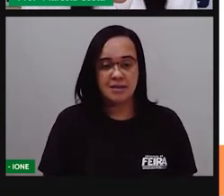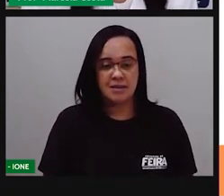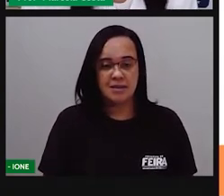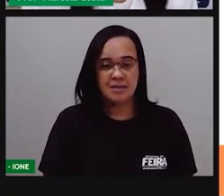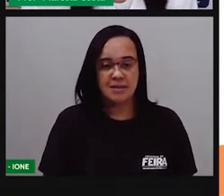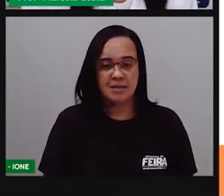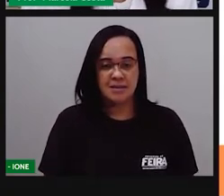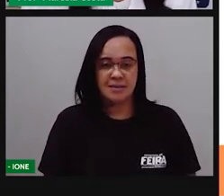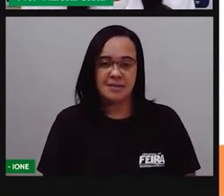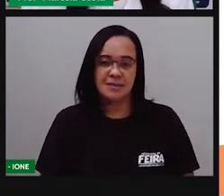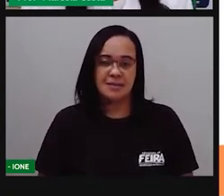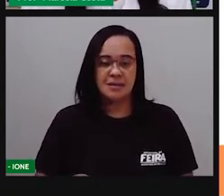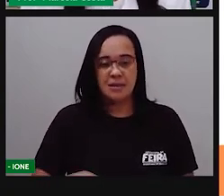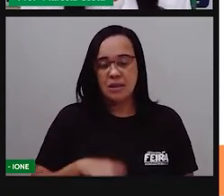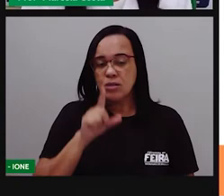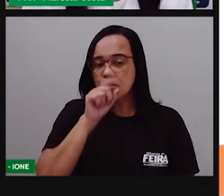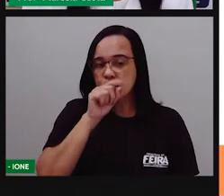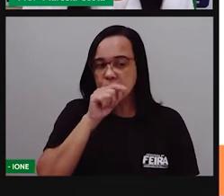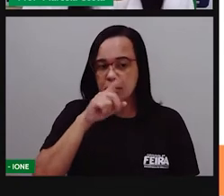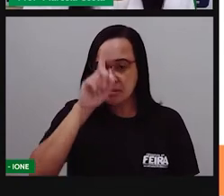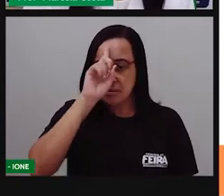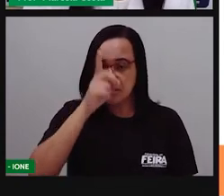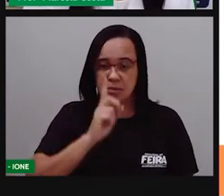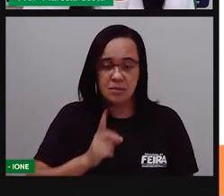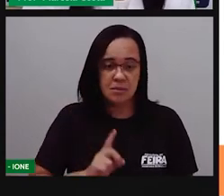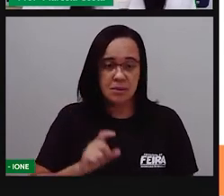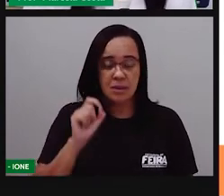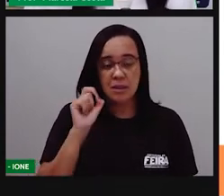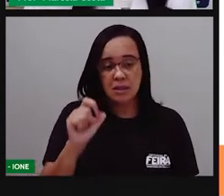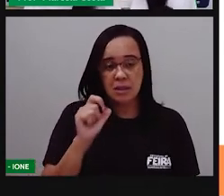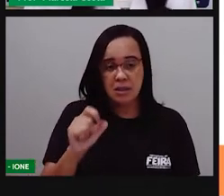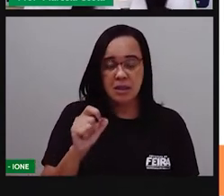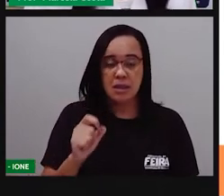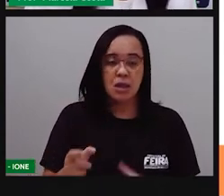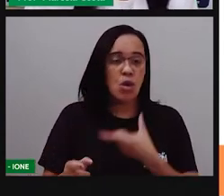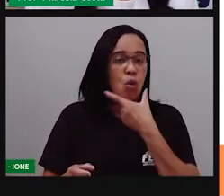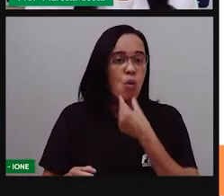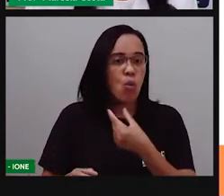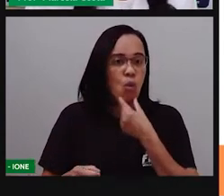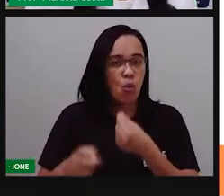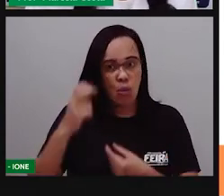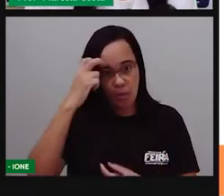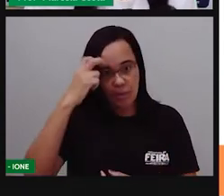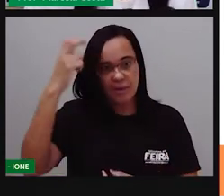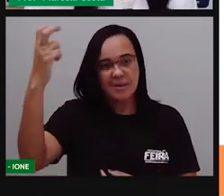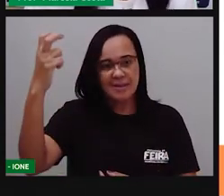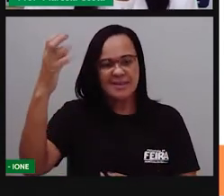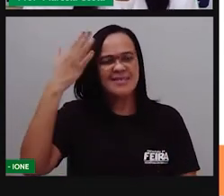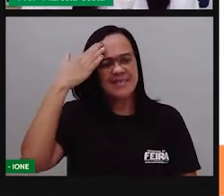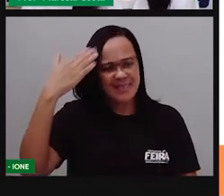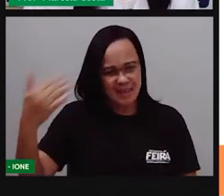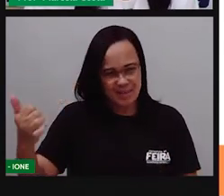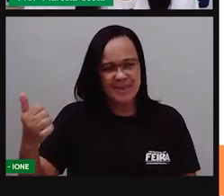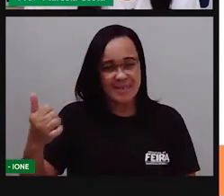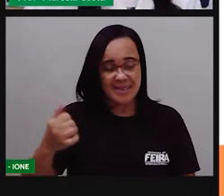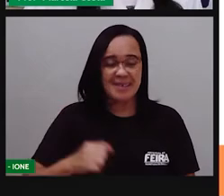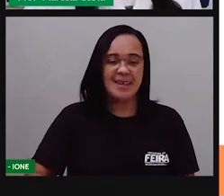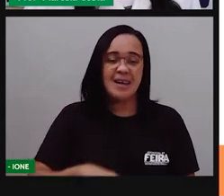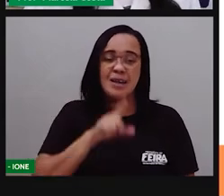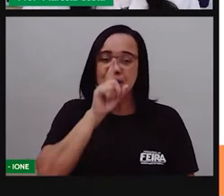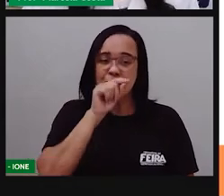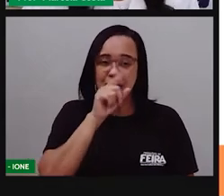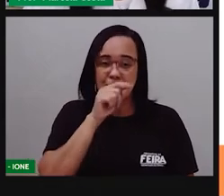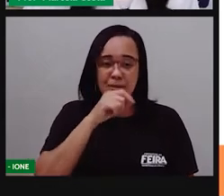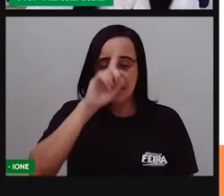O sabiá não sabia que o sábio sabia. Que o sabiá